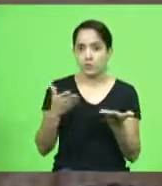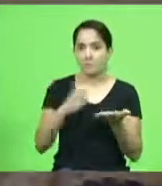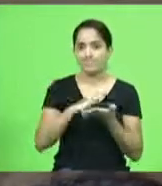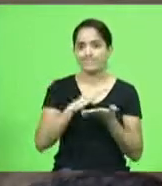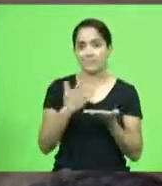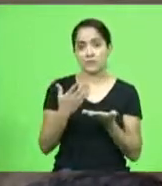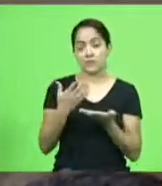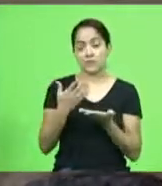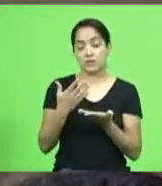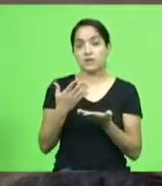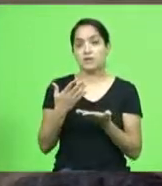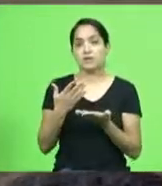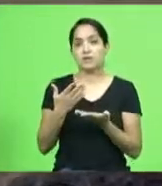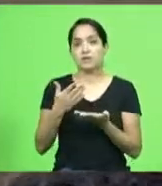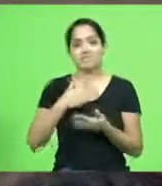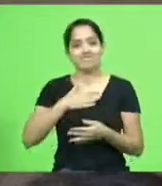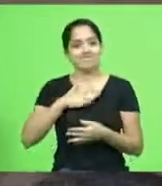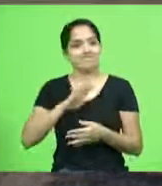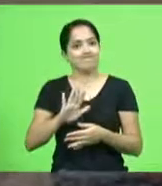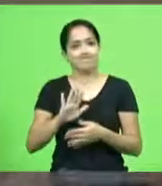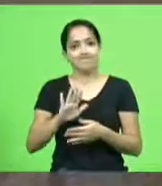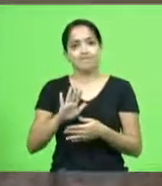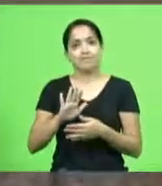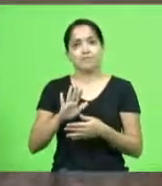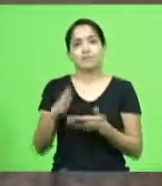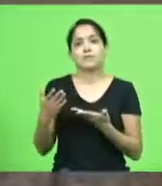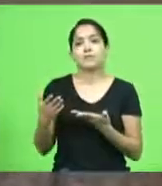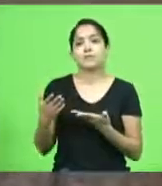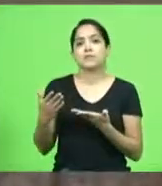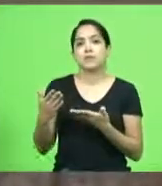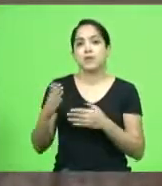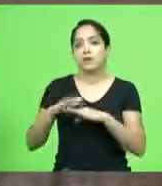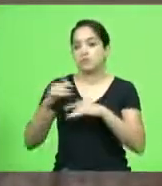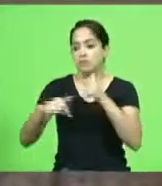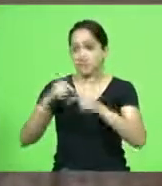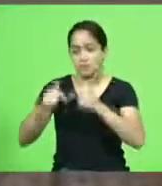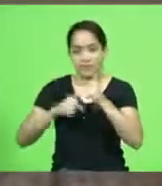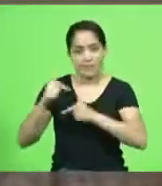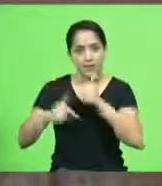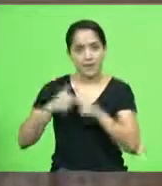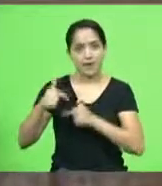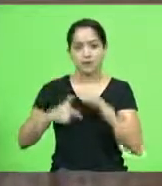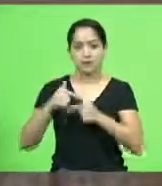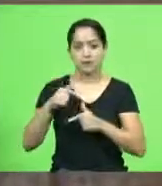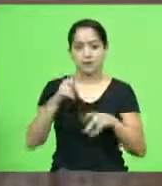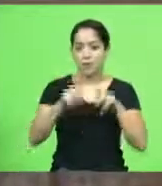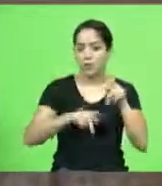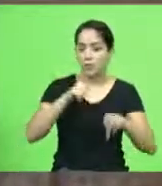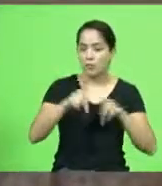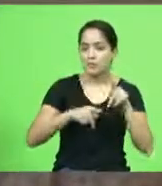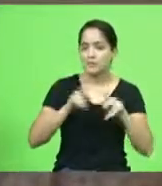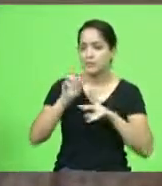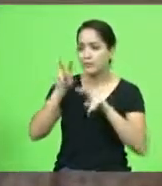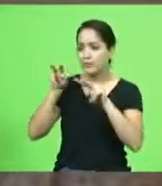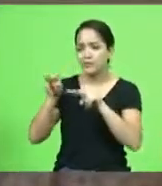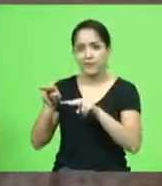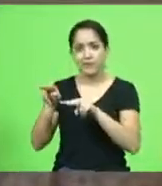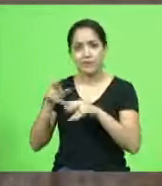STF com as suas ações que não agradam a maioria do povo catarinense que chegaram lá sem voto